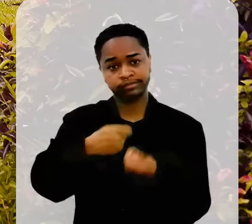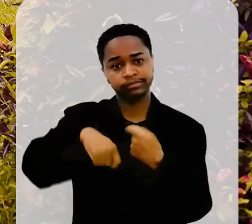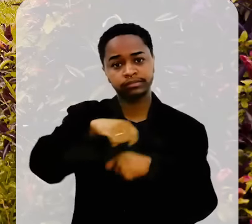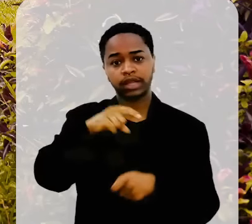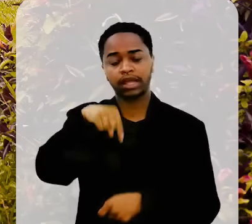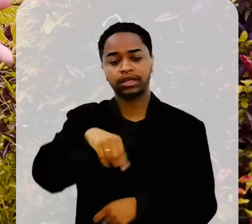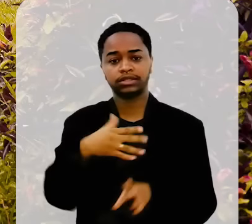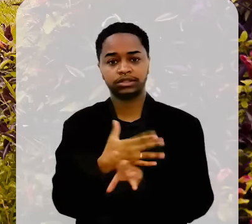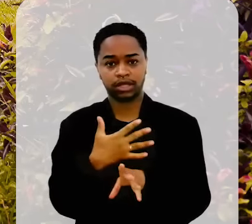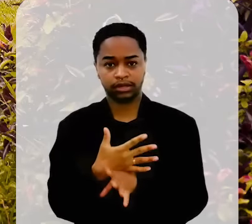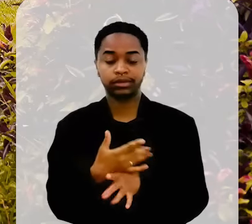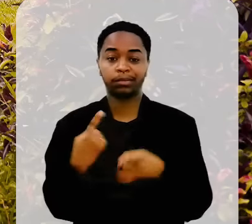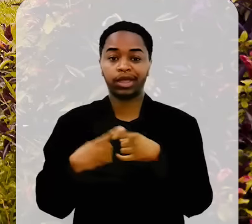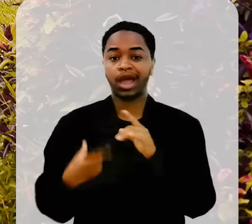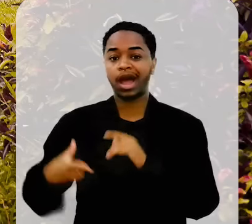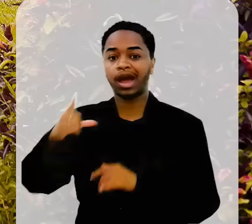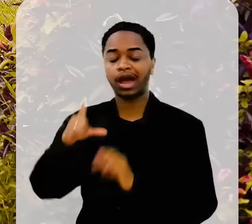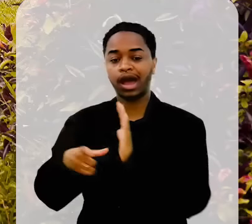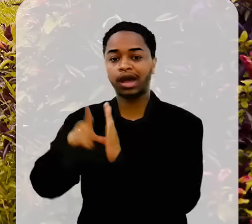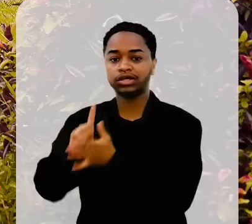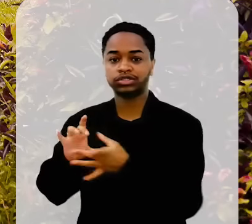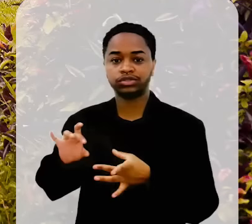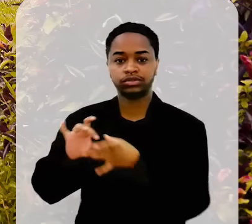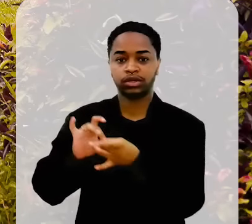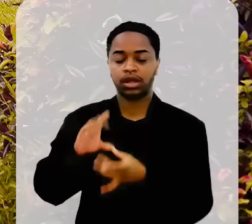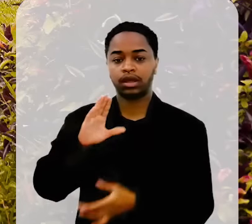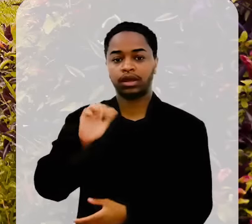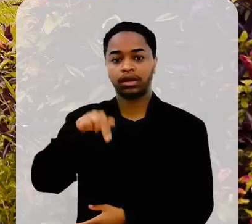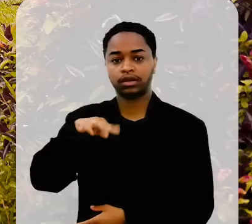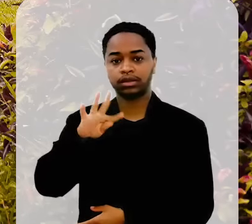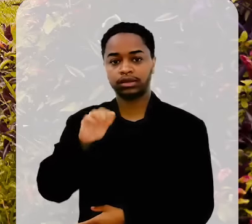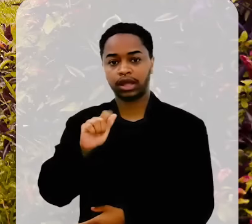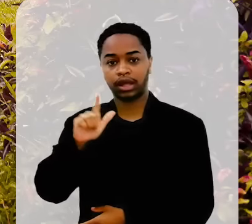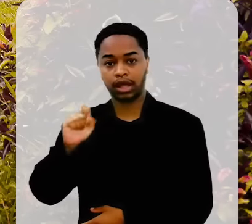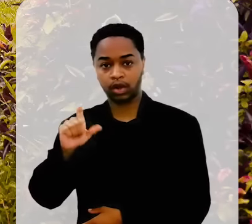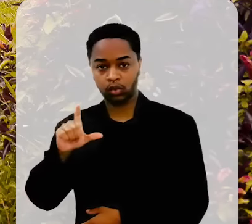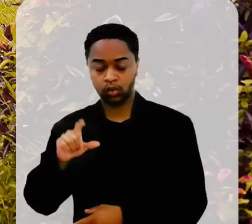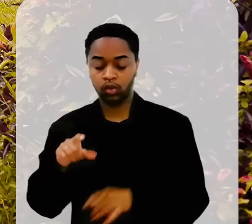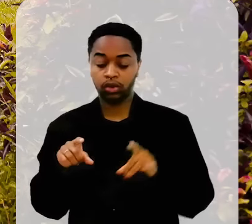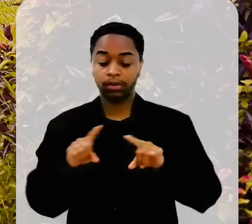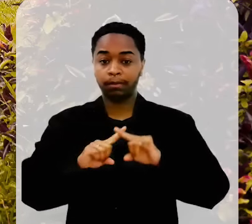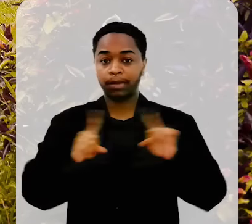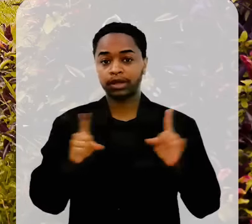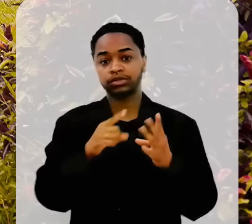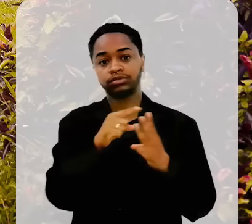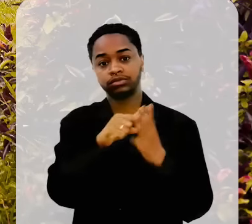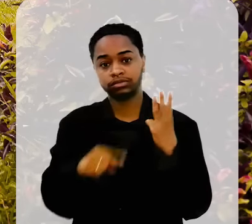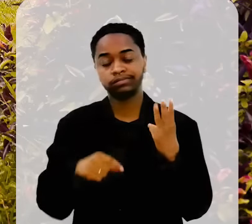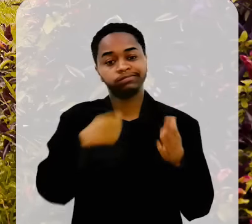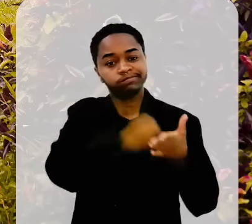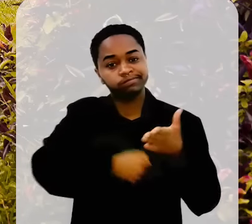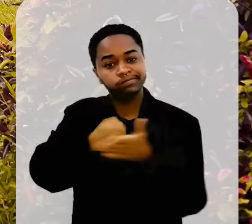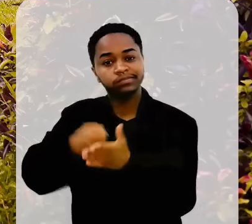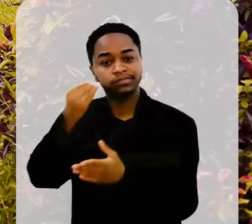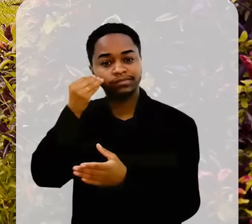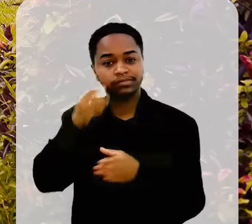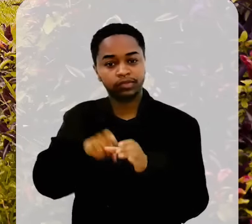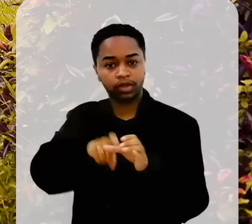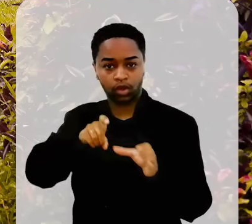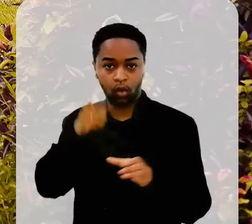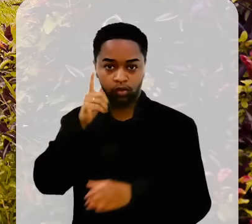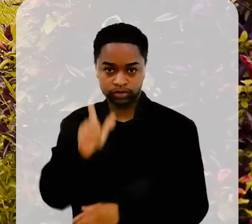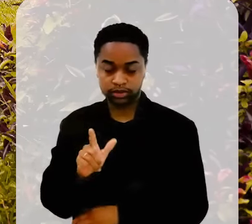do distrito, até então o distrito de Bom Jardim, né? Que pertencia a Cantagalo. Eles que lutaram para que Bom Jardim ficasse